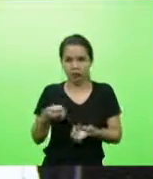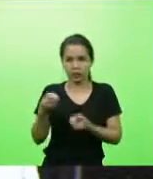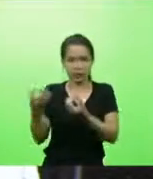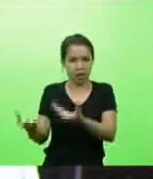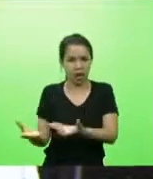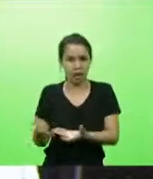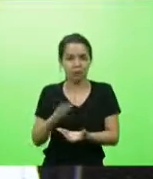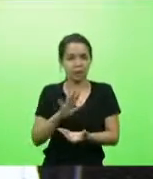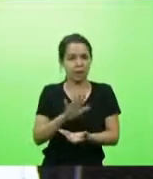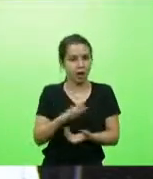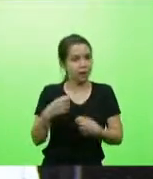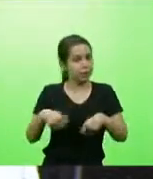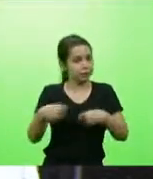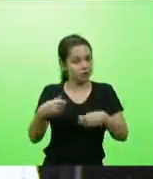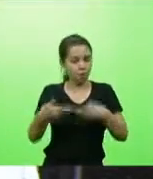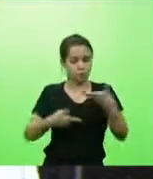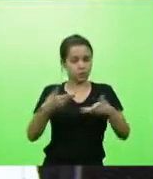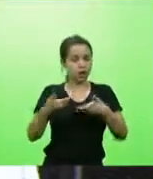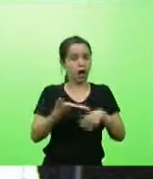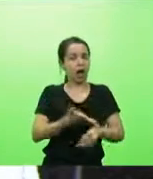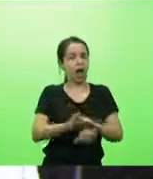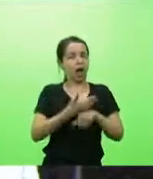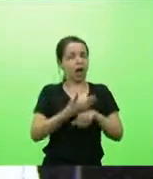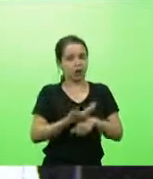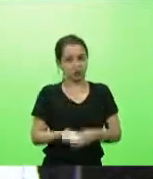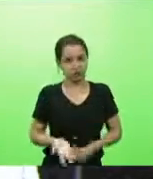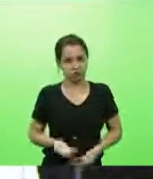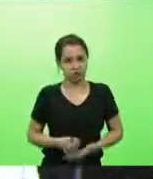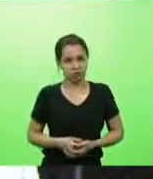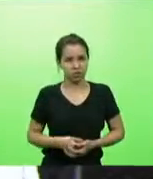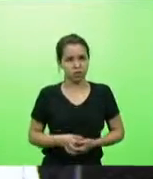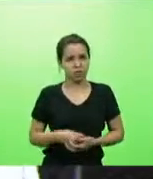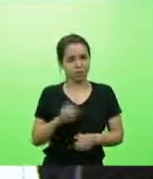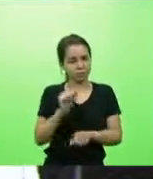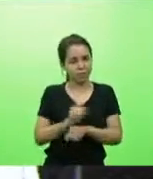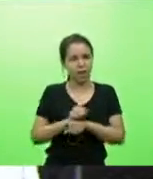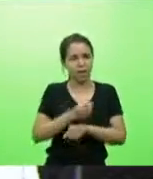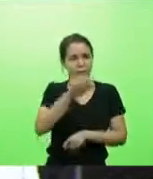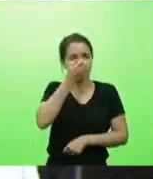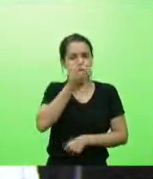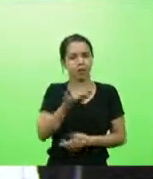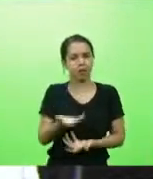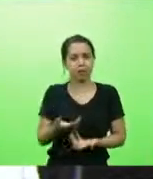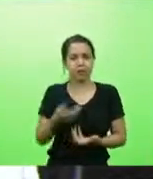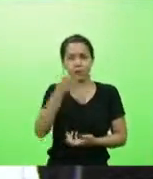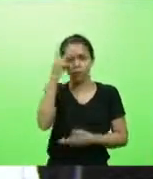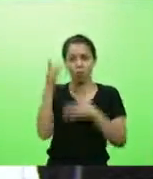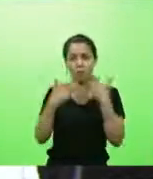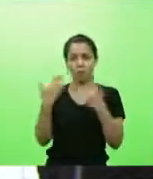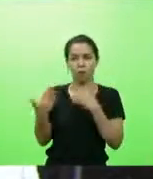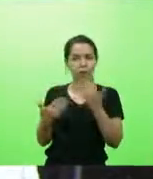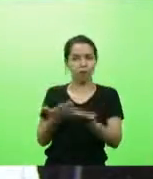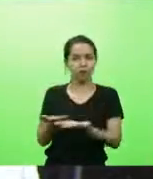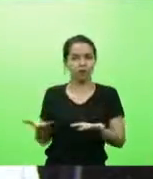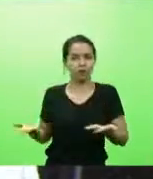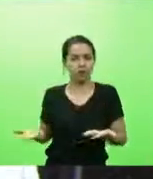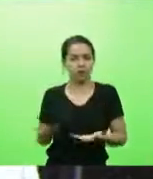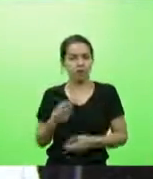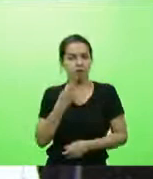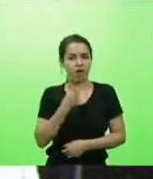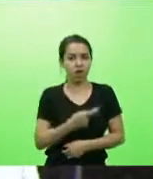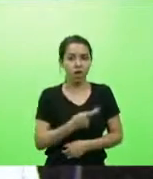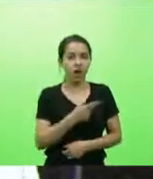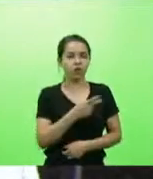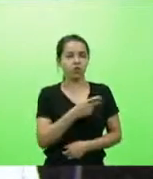tratar precocemente. Vamos parar com essa palhaçada, estamos matando gente aqui. Eu estou falando que a questão da prefeita é porque